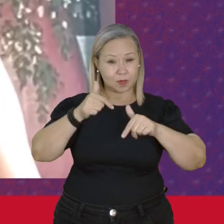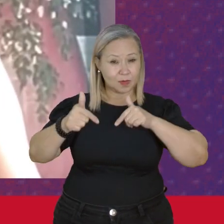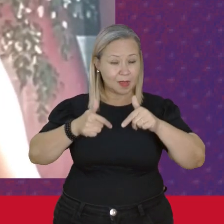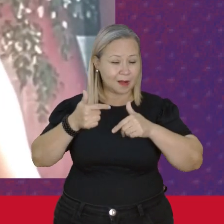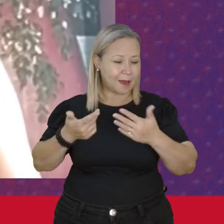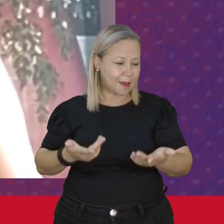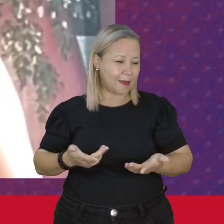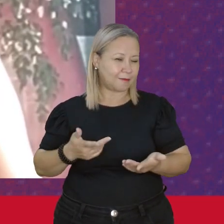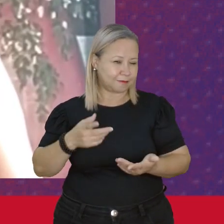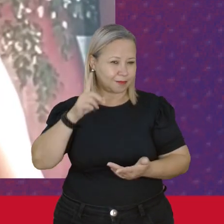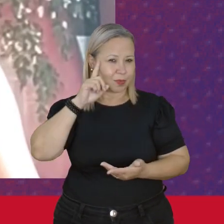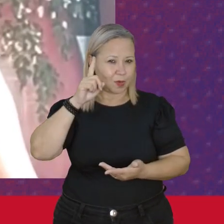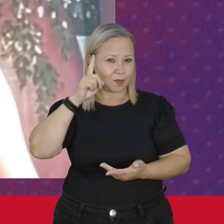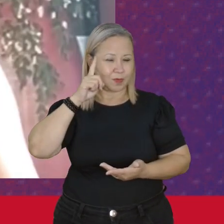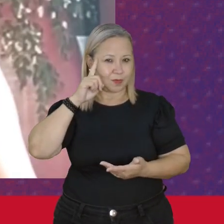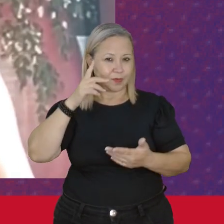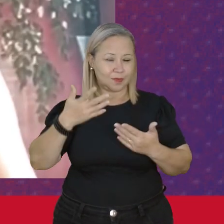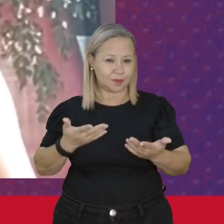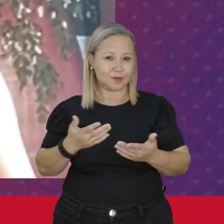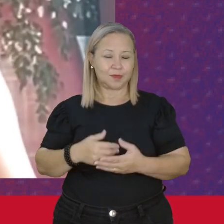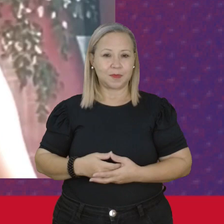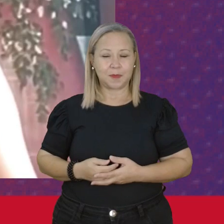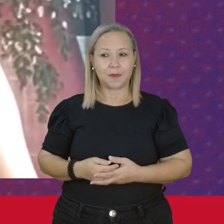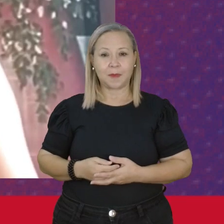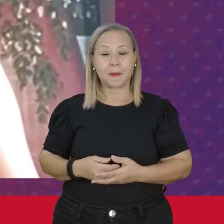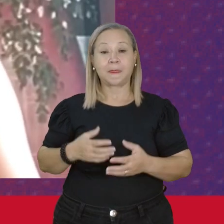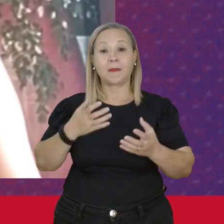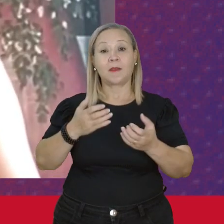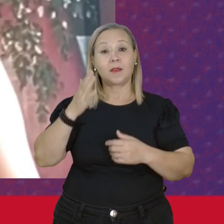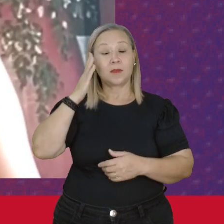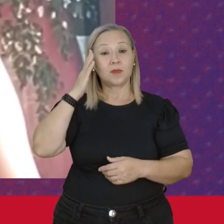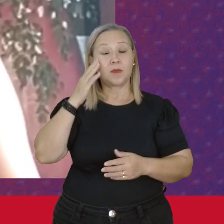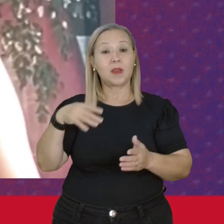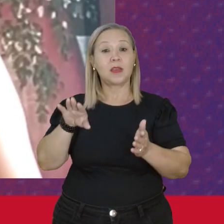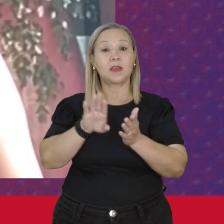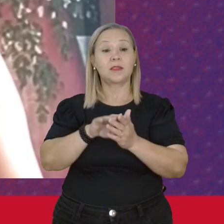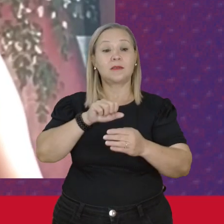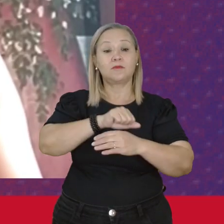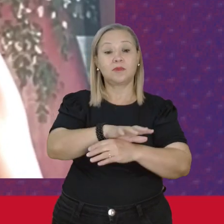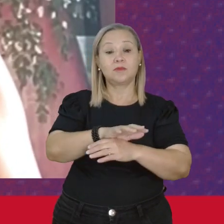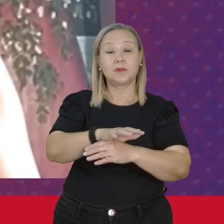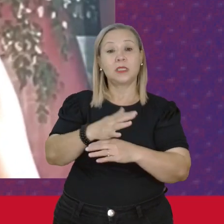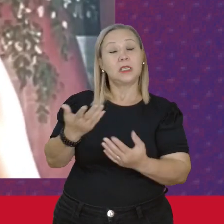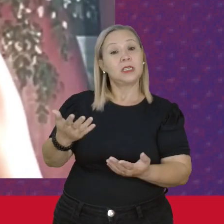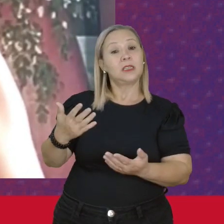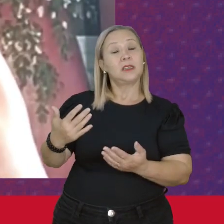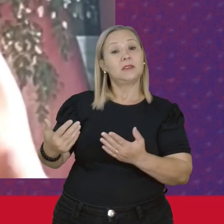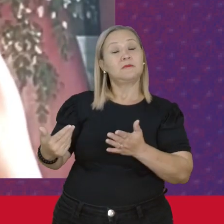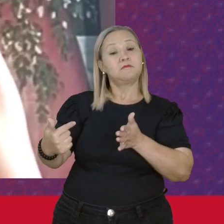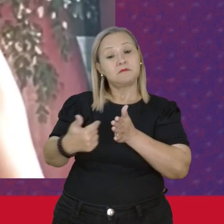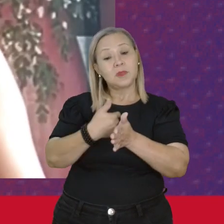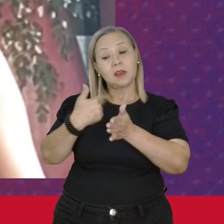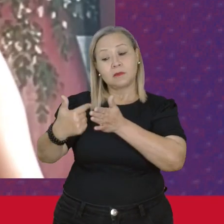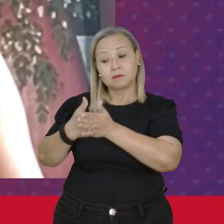Então Eu gostaria que vocês pudessem também Fazer chegar até nós O que vocês